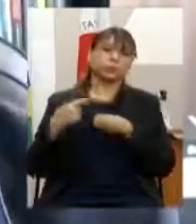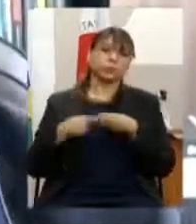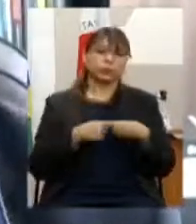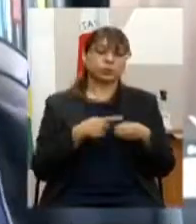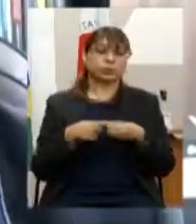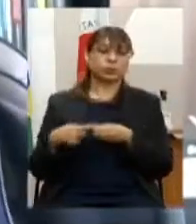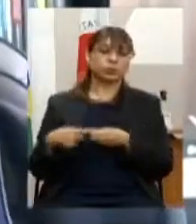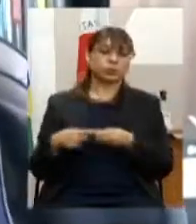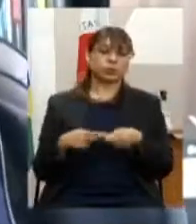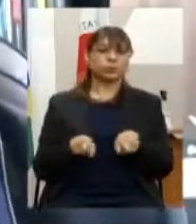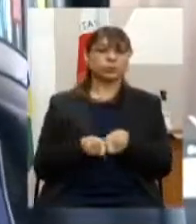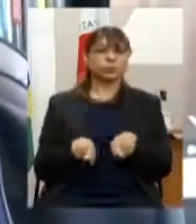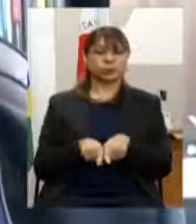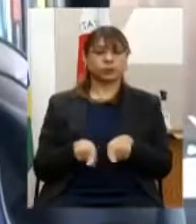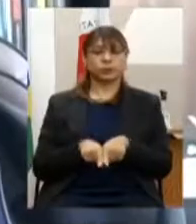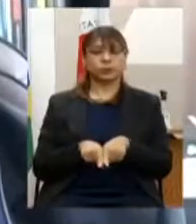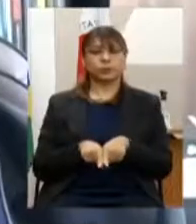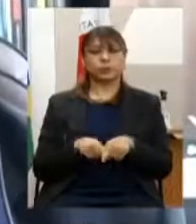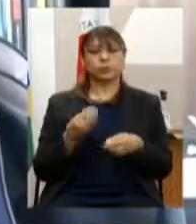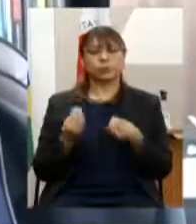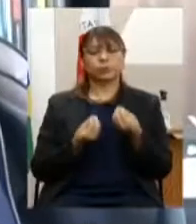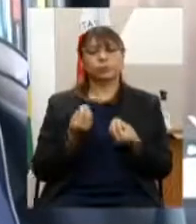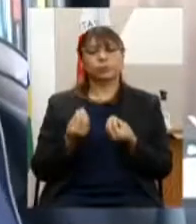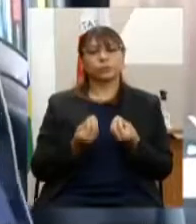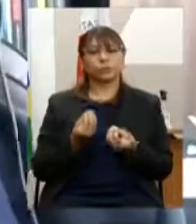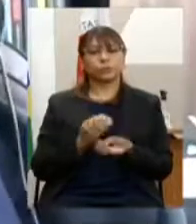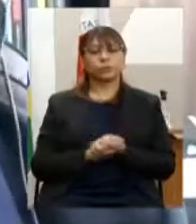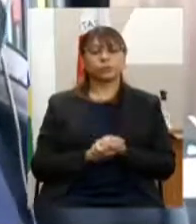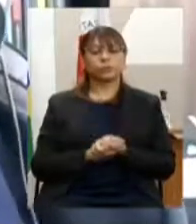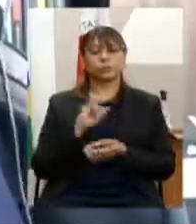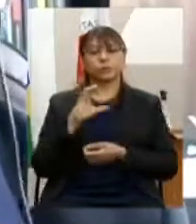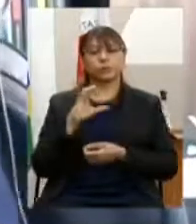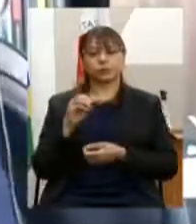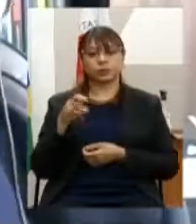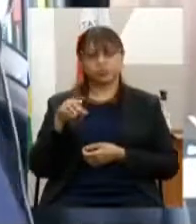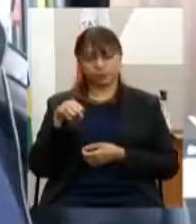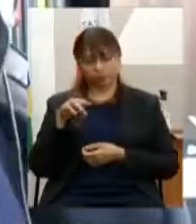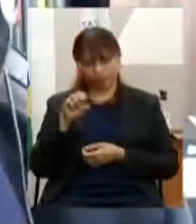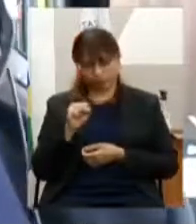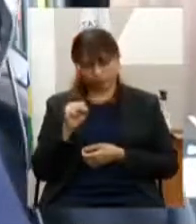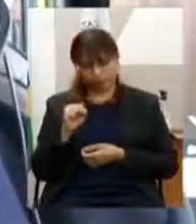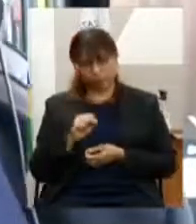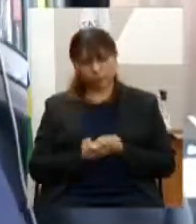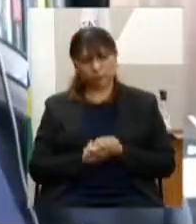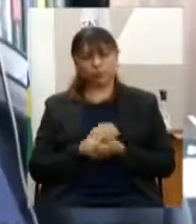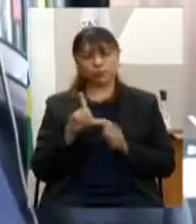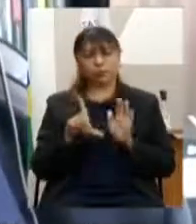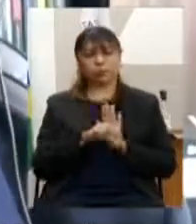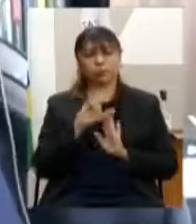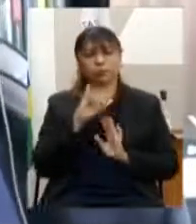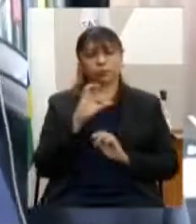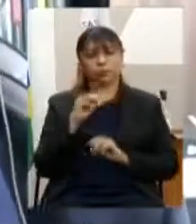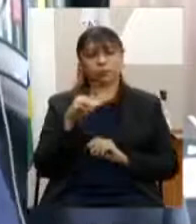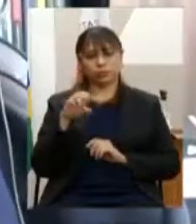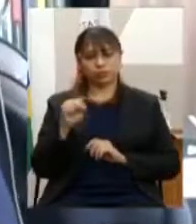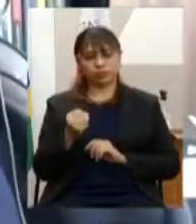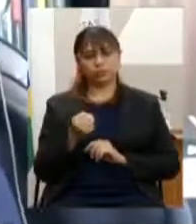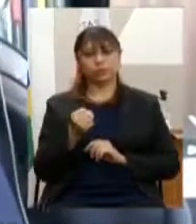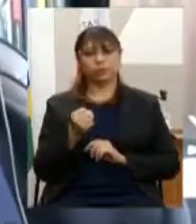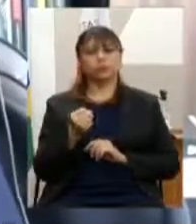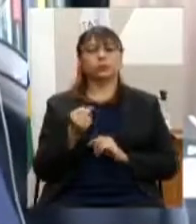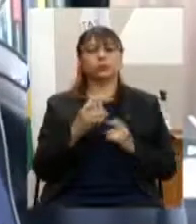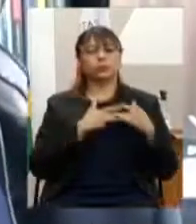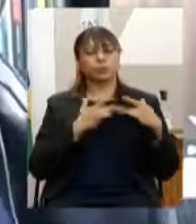caso a relação com os quesitos dos critérios de ICMS patrimônio cultural da lei do ICMS solidário com